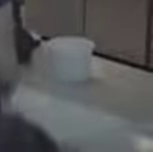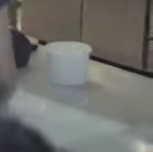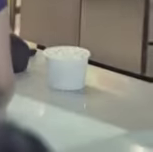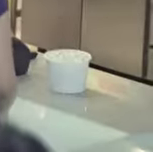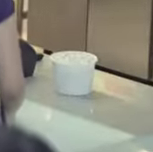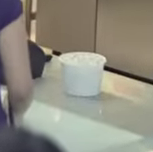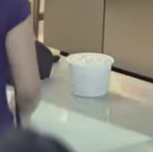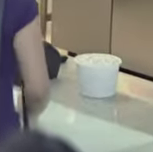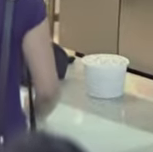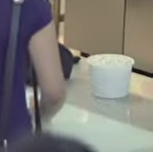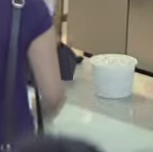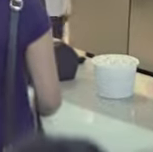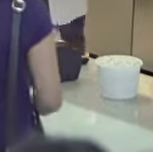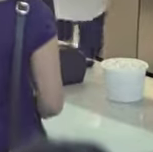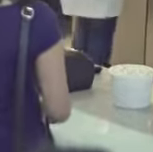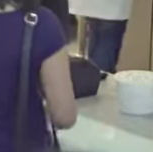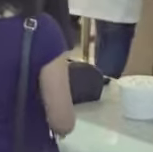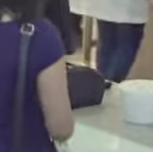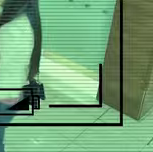Music